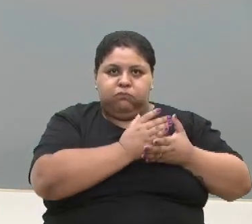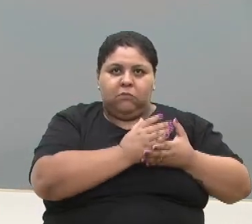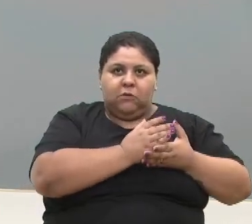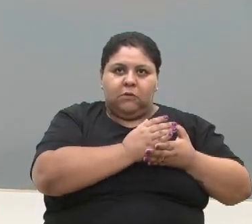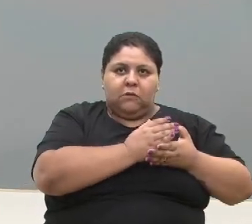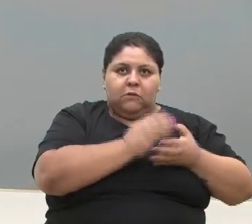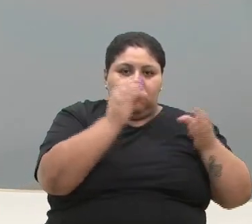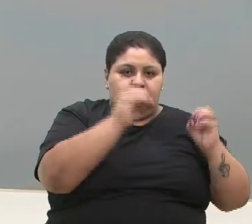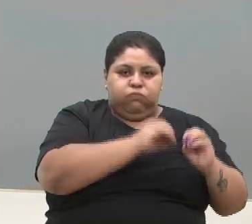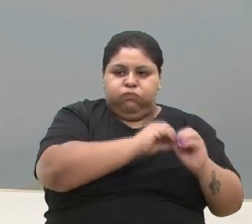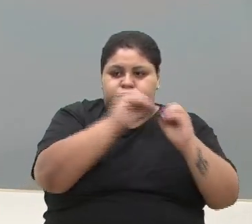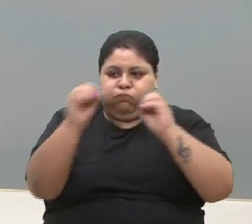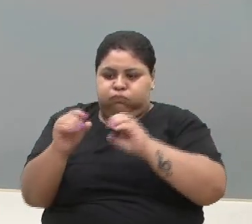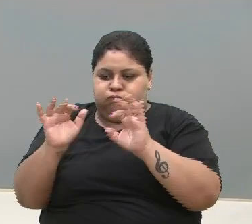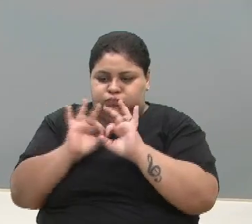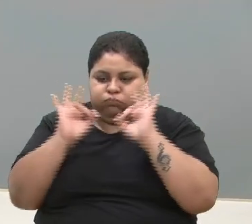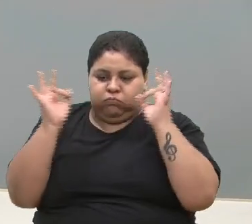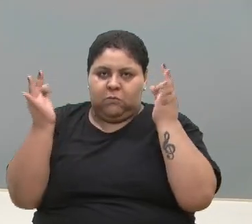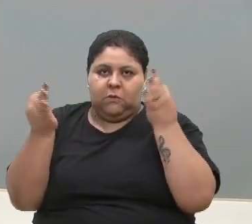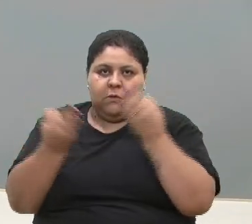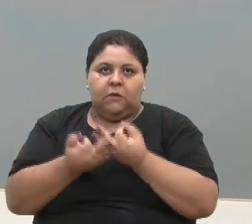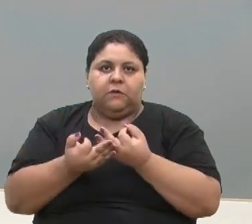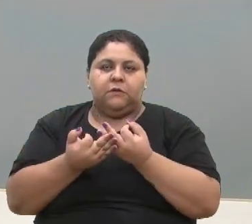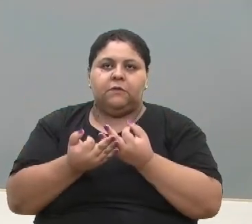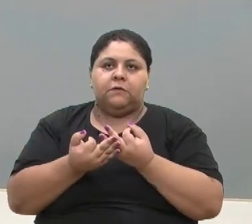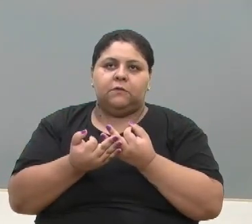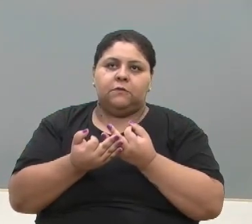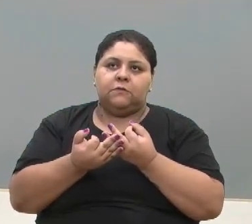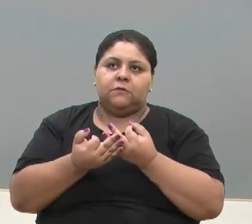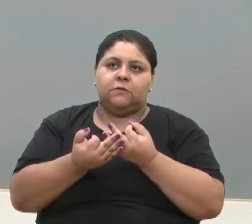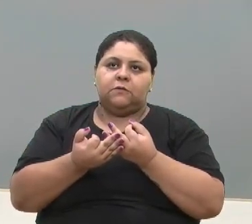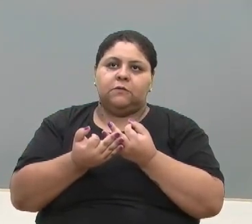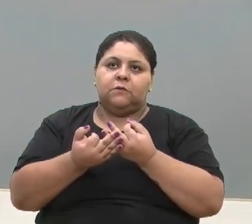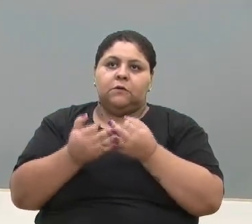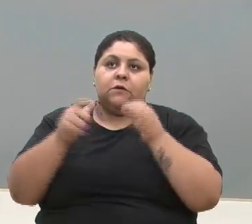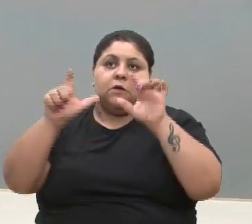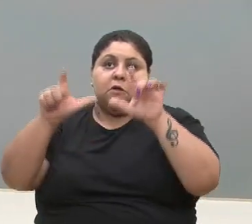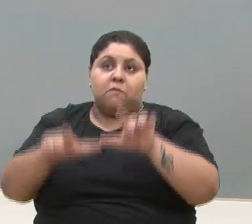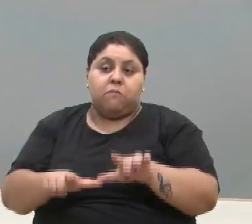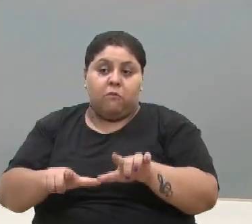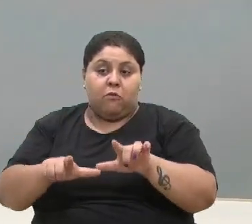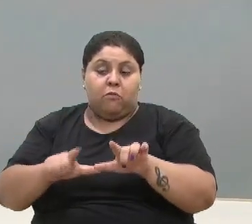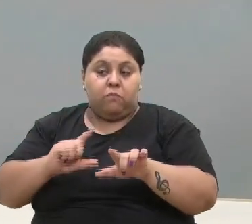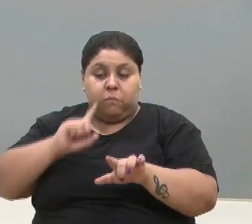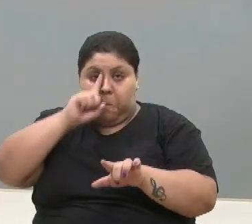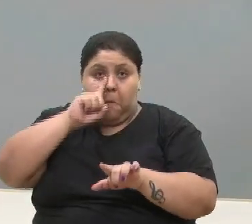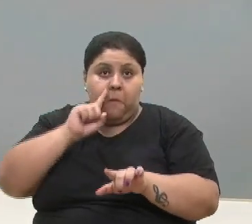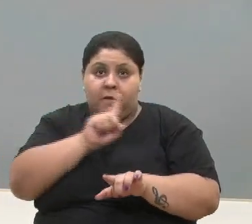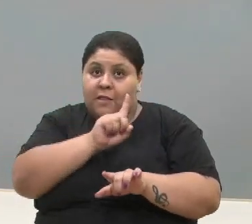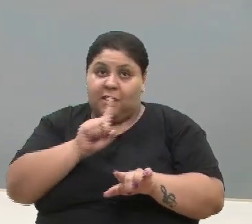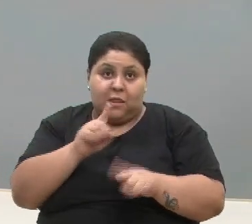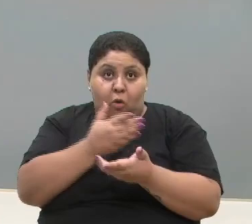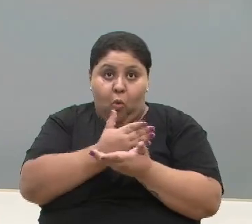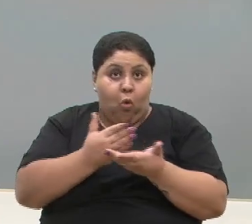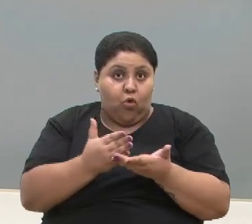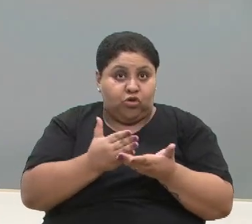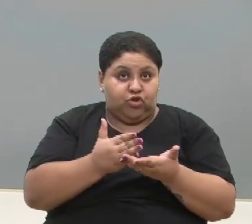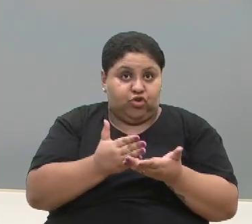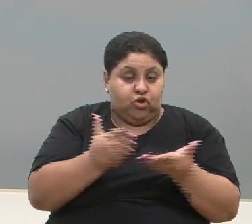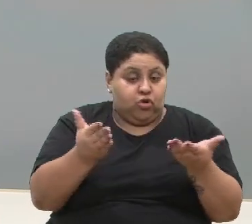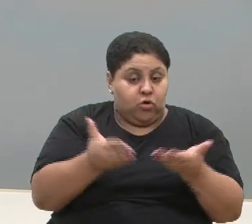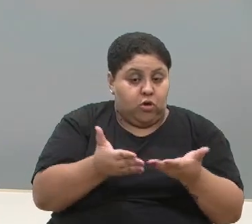famílias que encontram-se em áreas de risco. Então, não é de hoje que nós estamos trabalhando com a